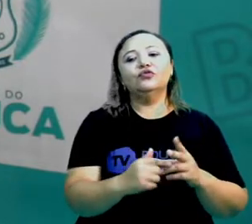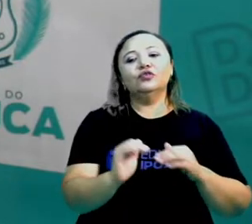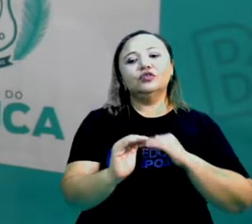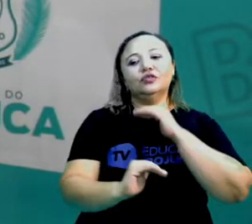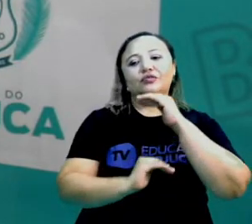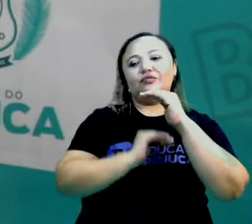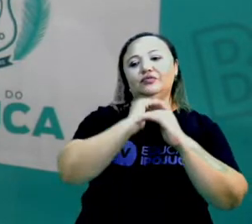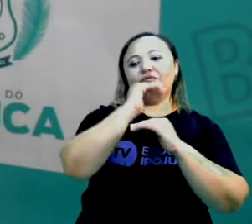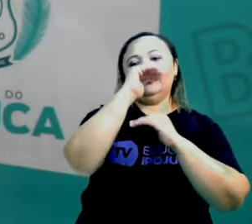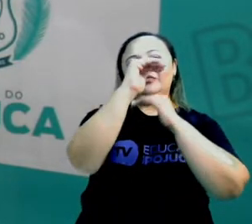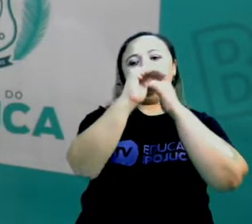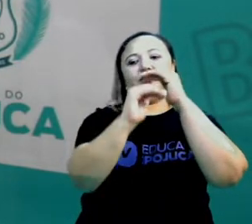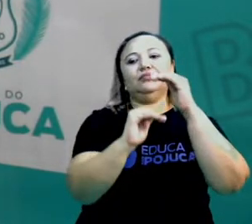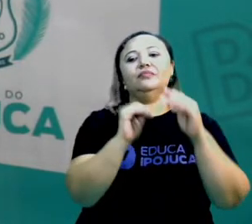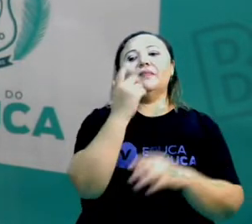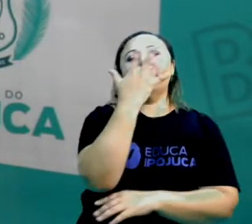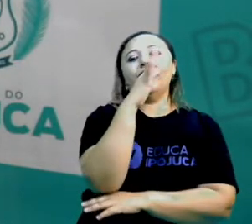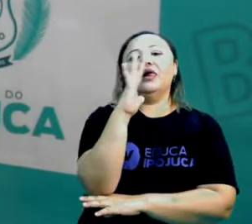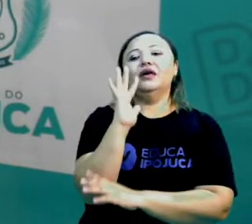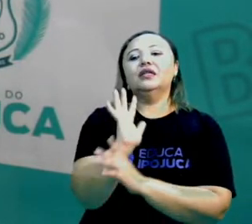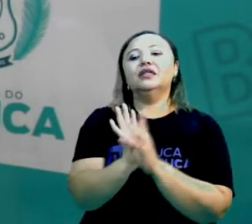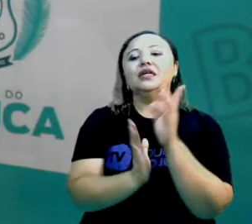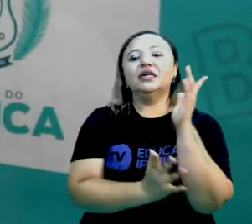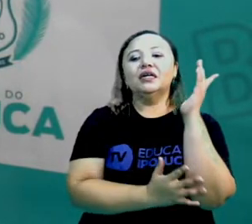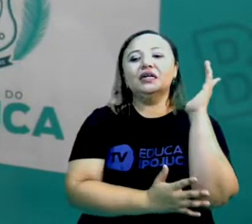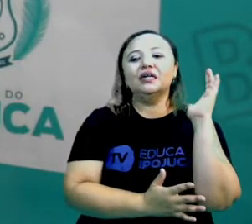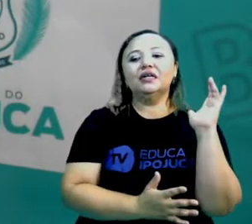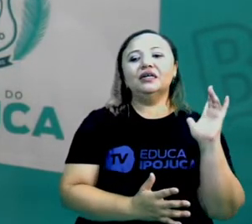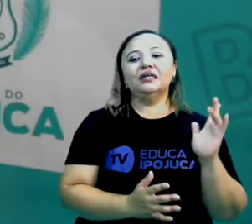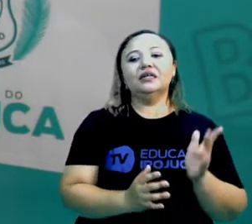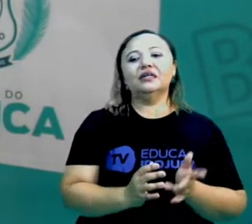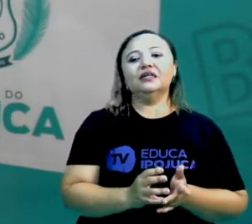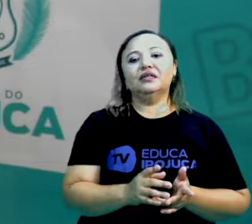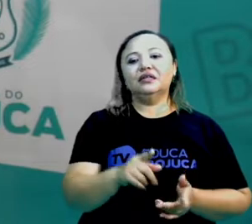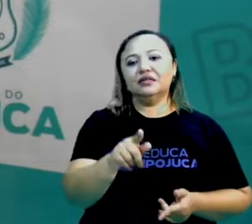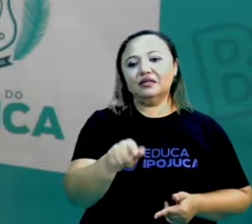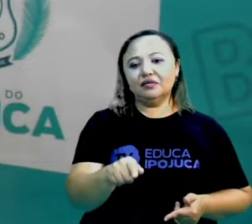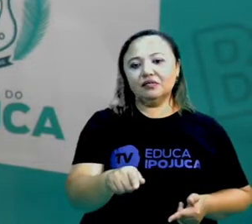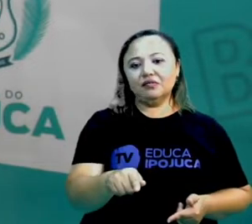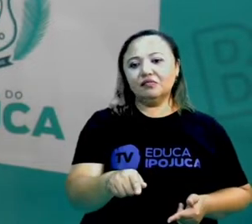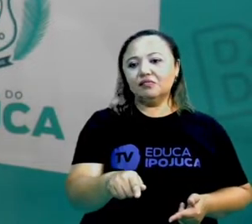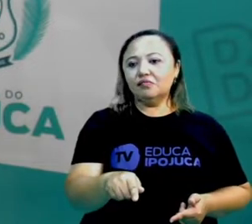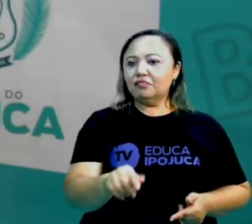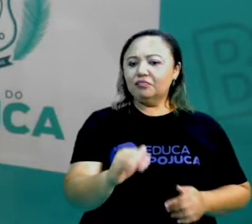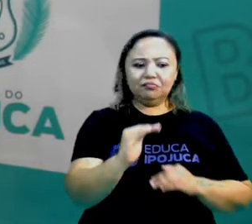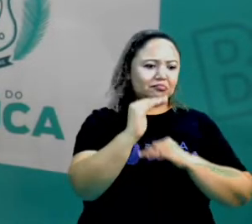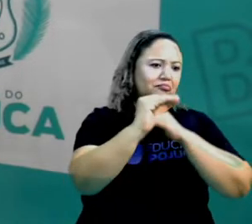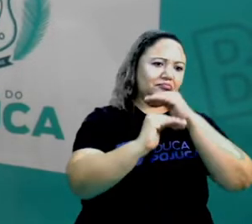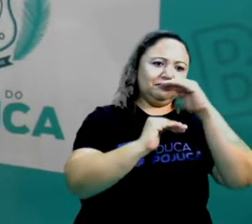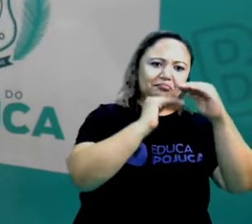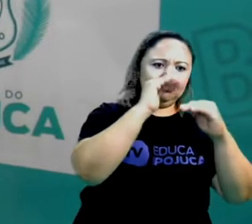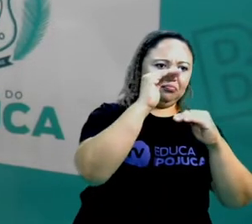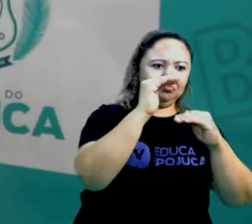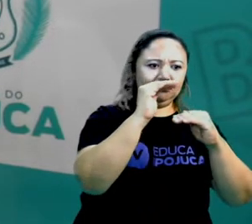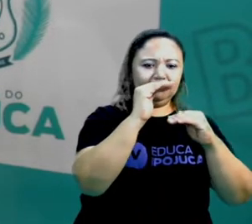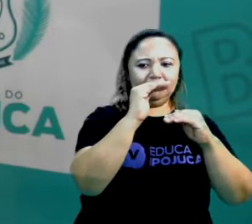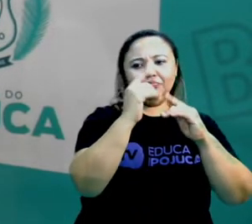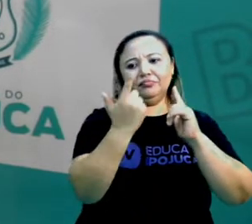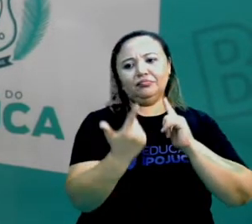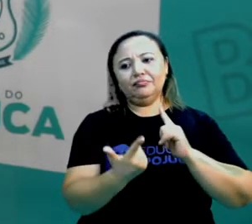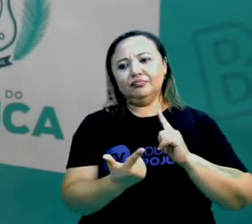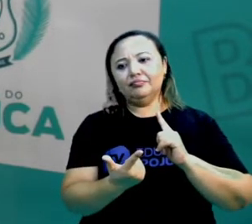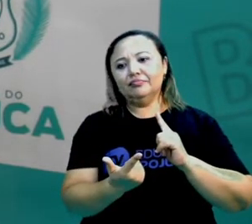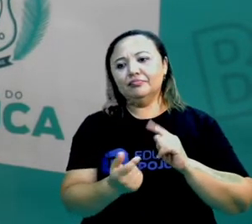desenvolvimento das plantas. Se ela não se desenvolve, ela não vai